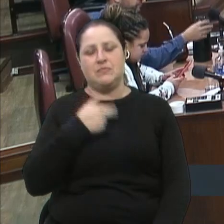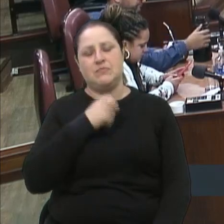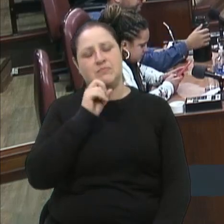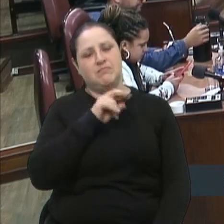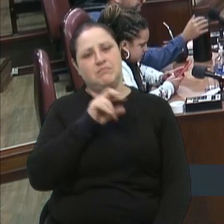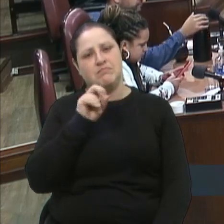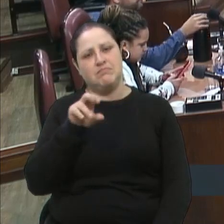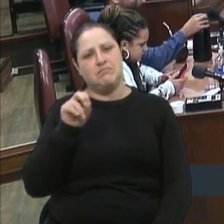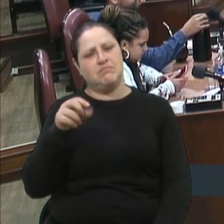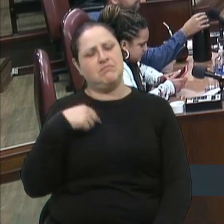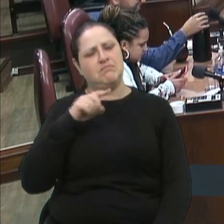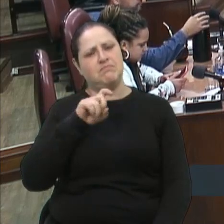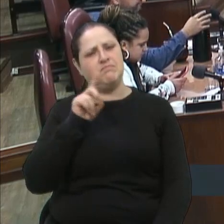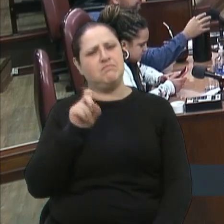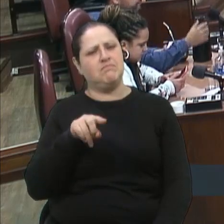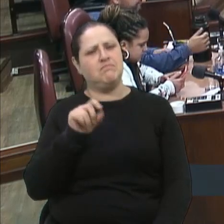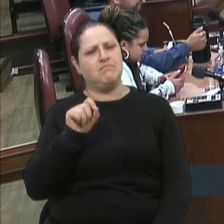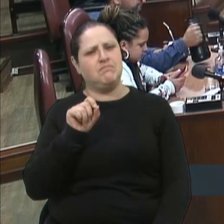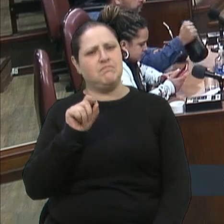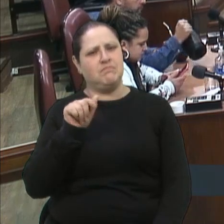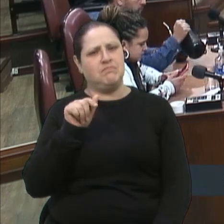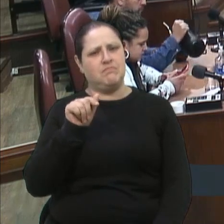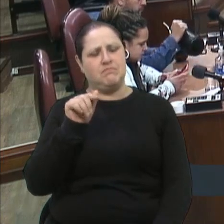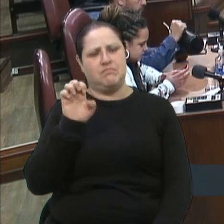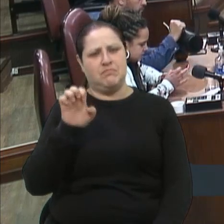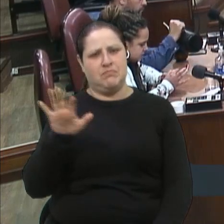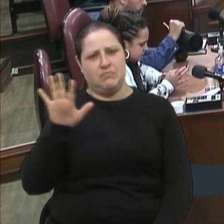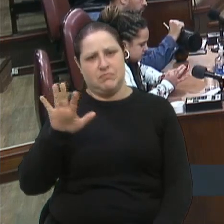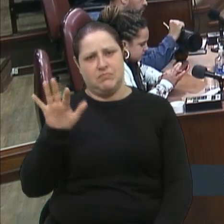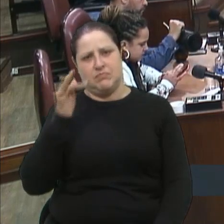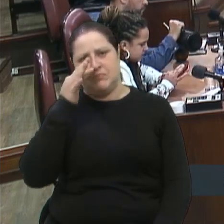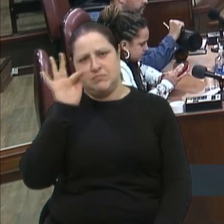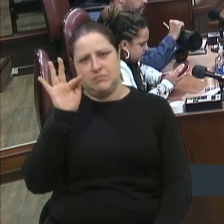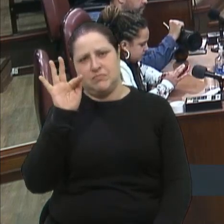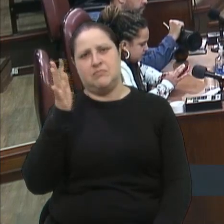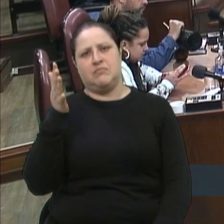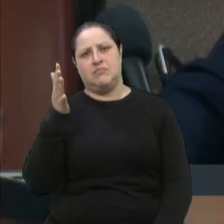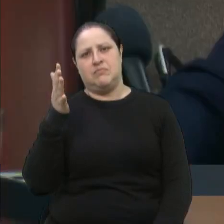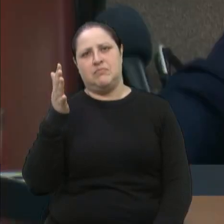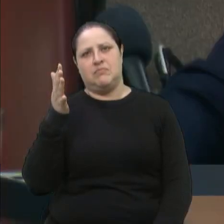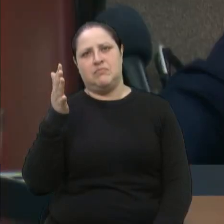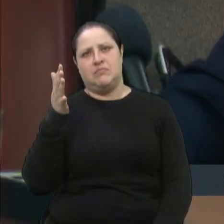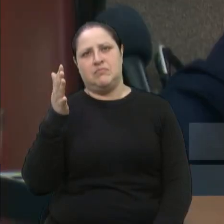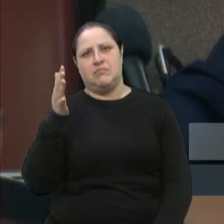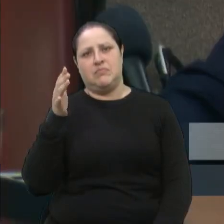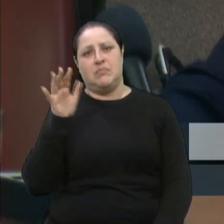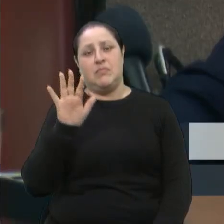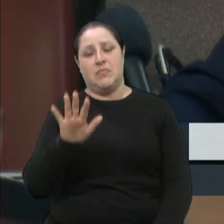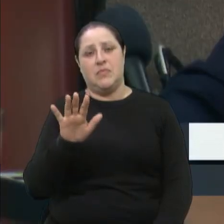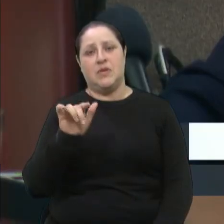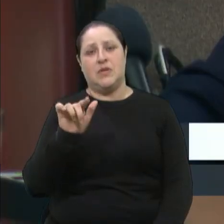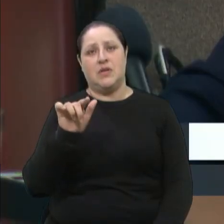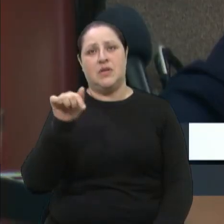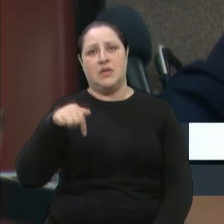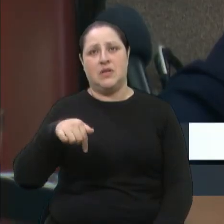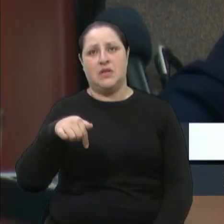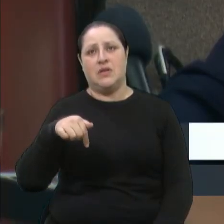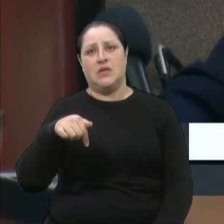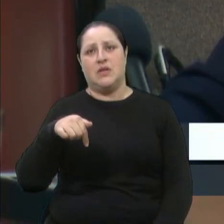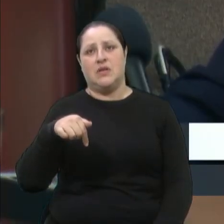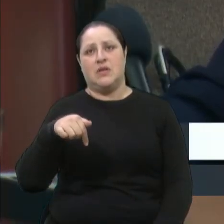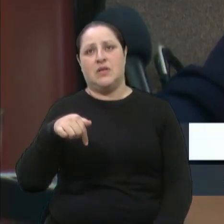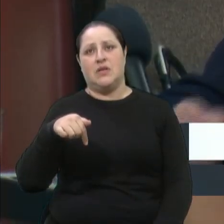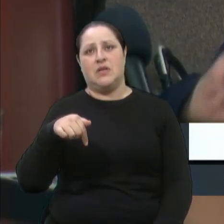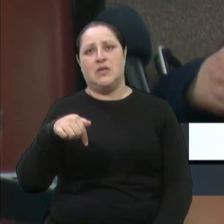Itália, será que é na Europa, e não é, é aqui, em Caxias do Sul. Eu acho muito significativa a sua proposta, no sentido